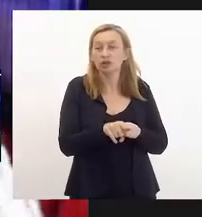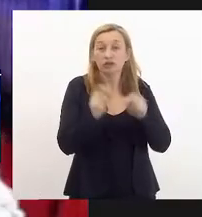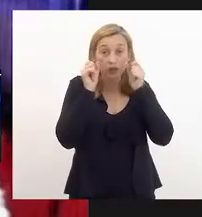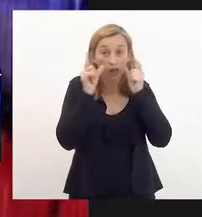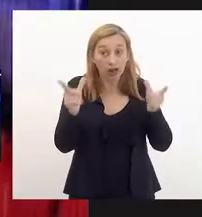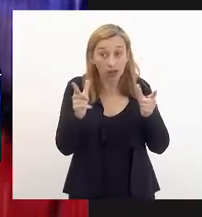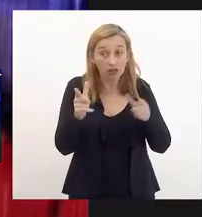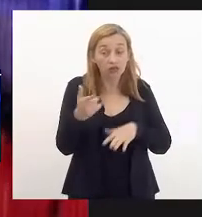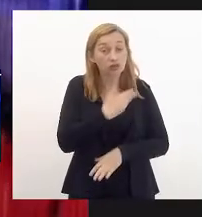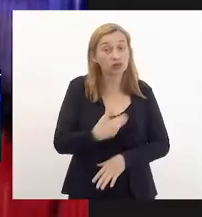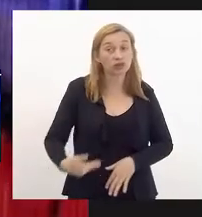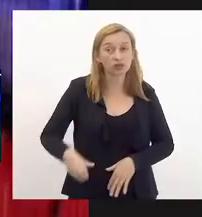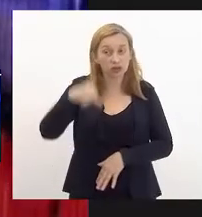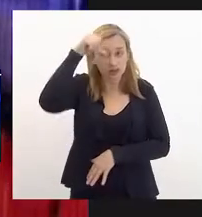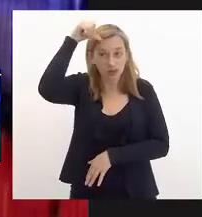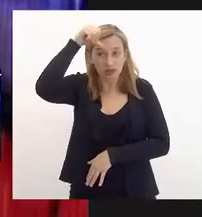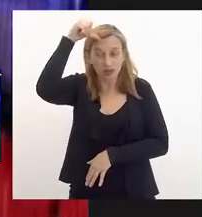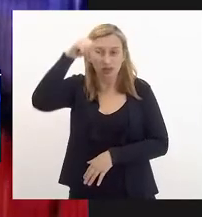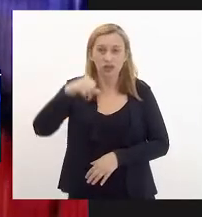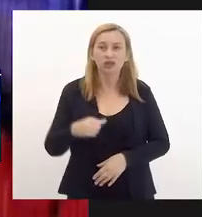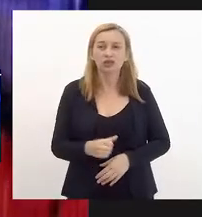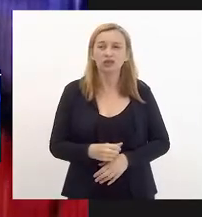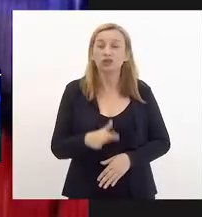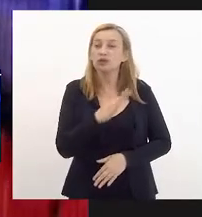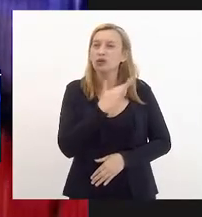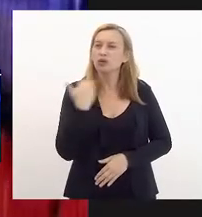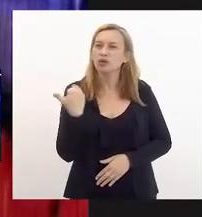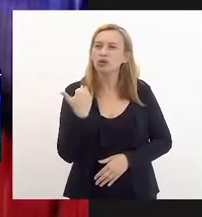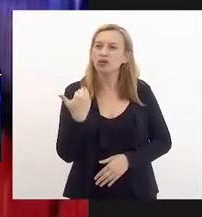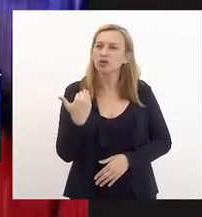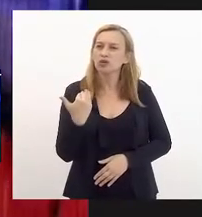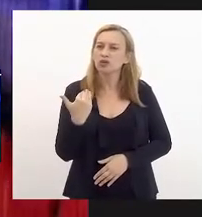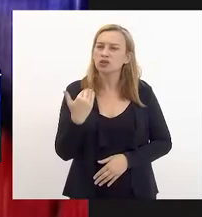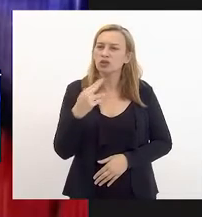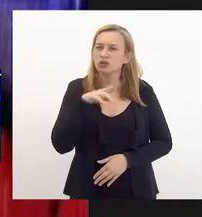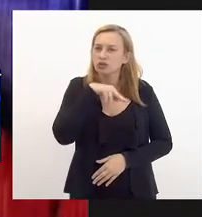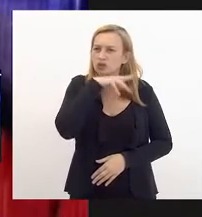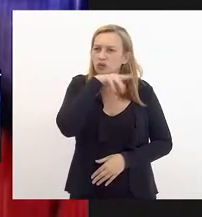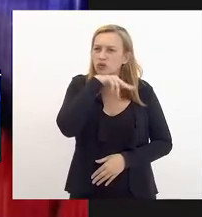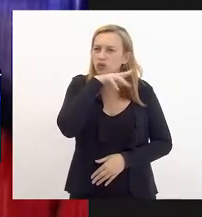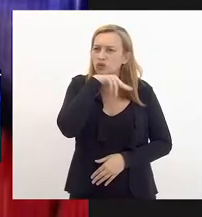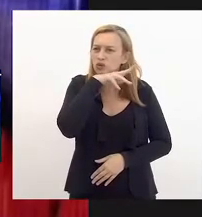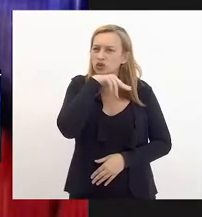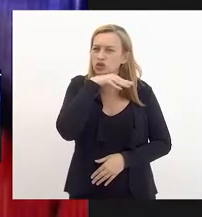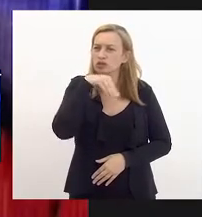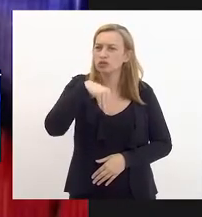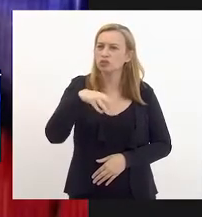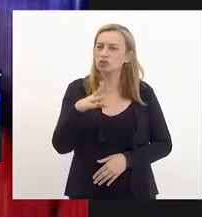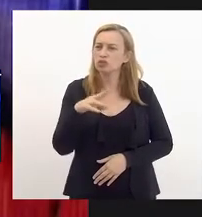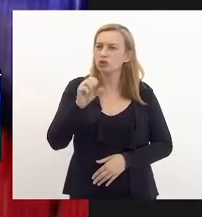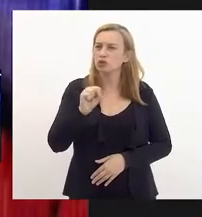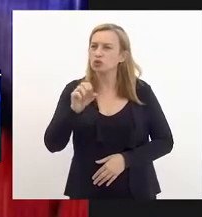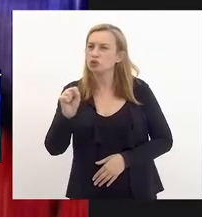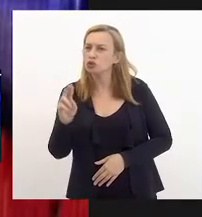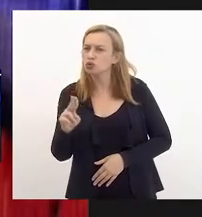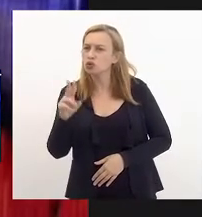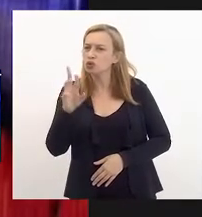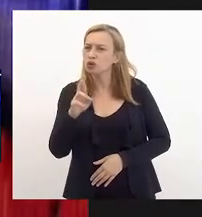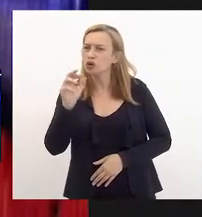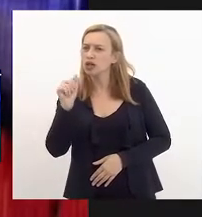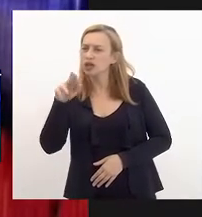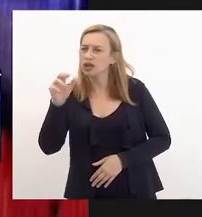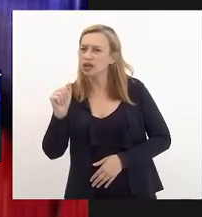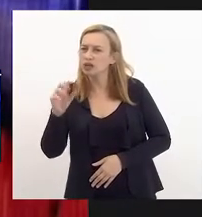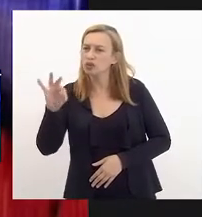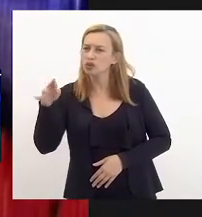alerta ao governador Cláudio Castro sobre a morte de uma cobra chamada Mussurana Montana, também sobre alguns indícios de irregularidades